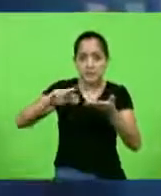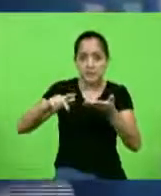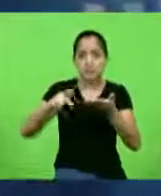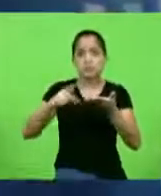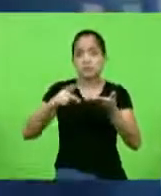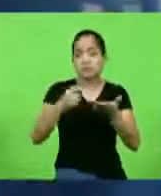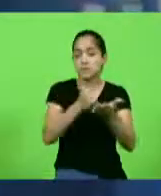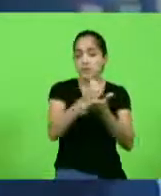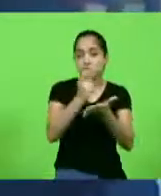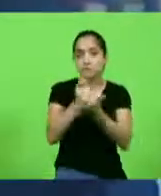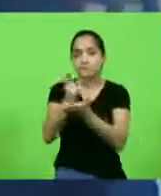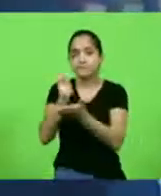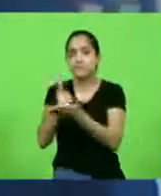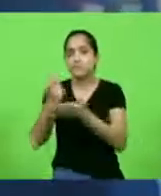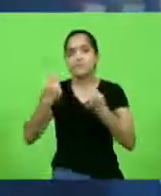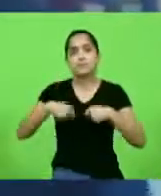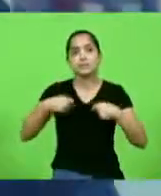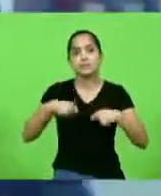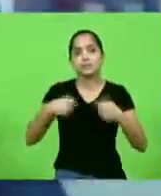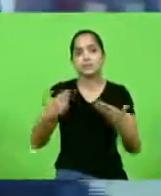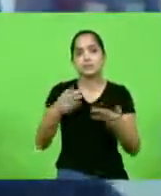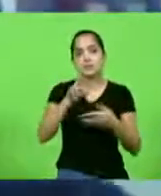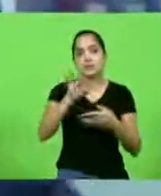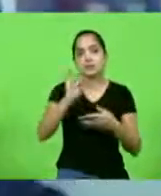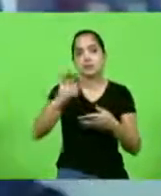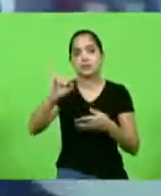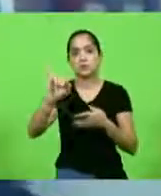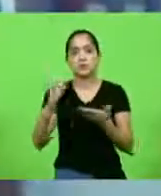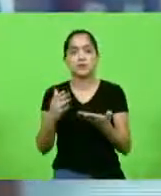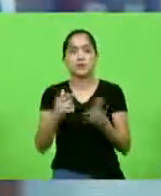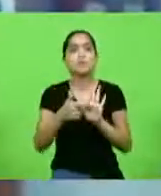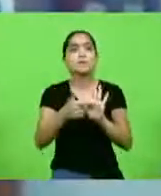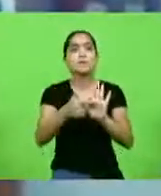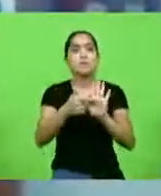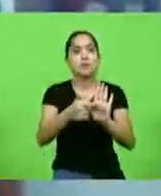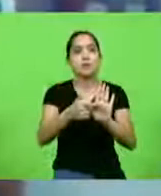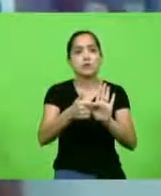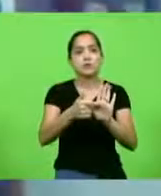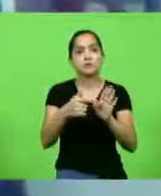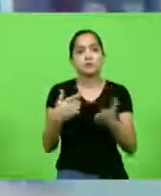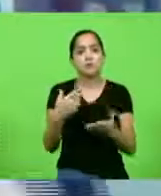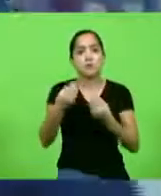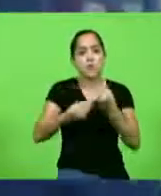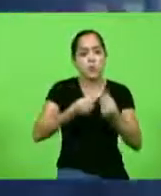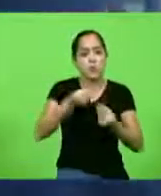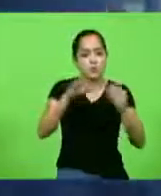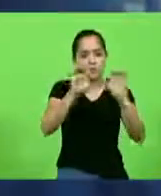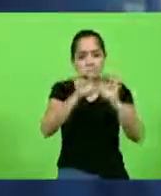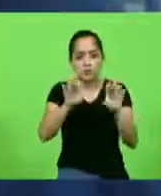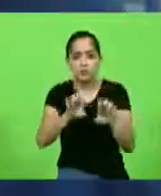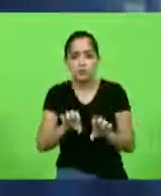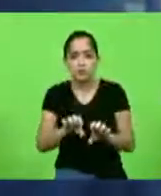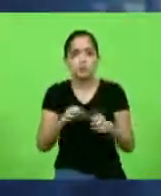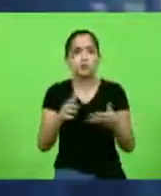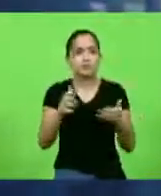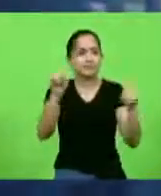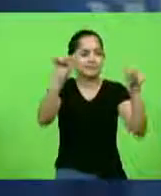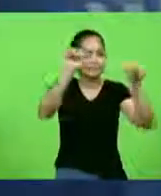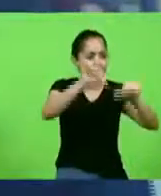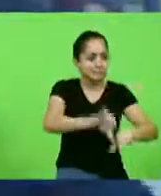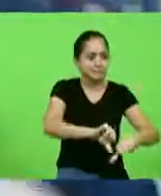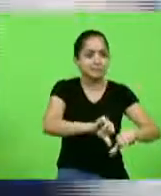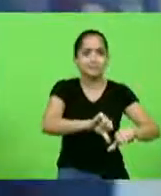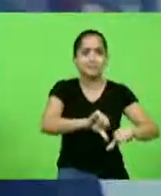tudo que necessita de uma UTI. Ou seja, isso mostra como a nossa estrutura estava defasada.